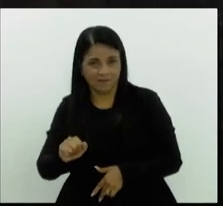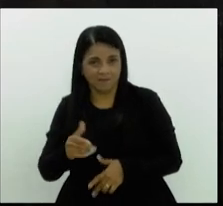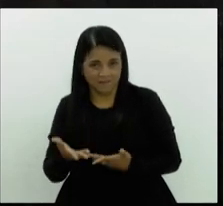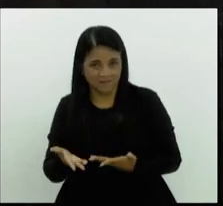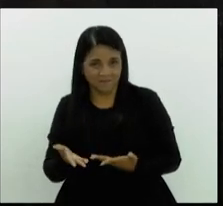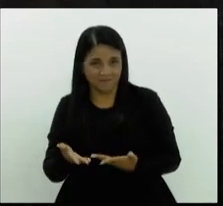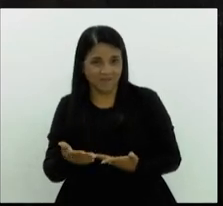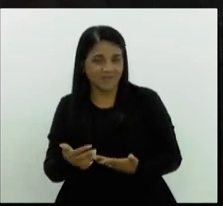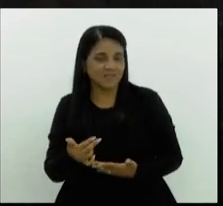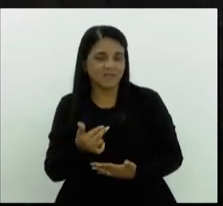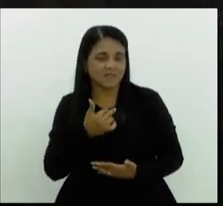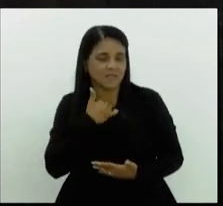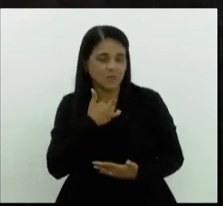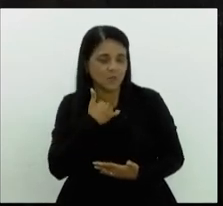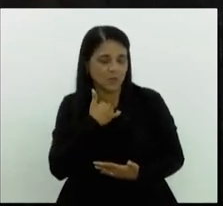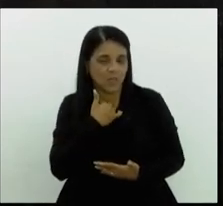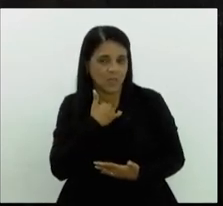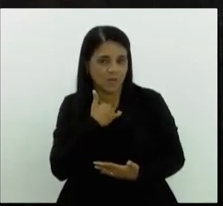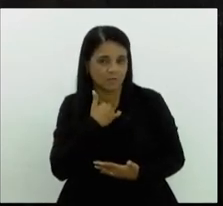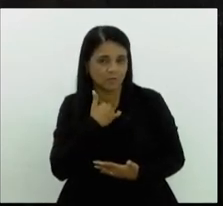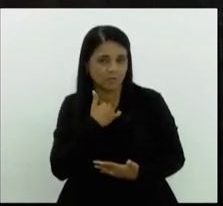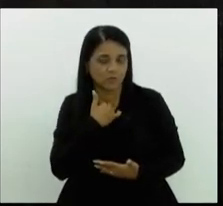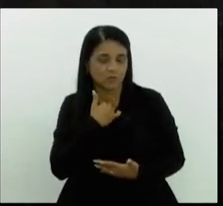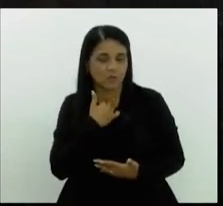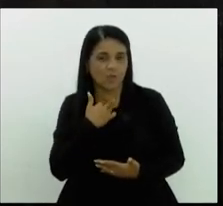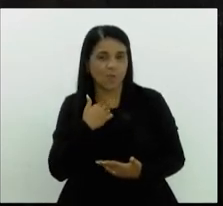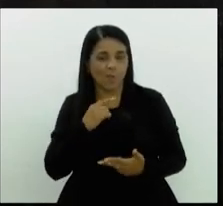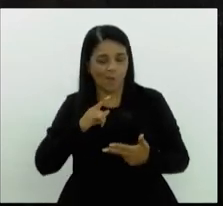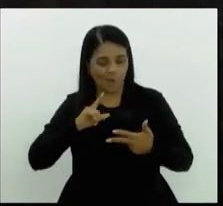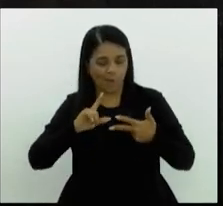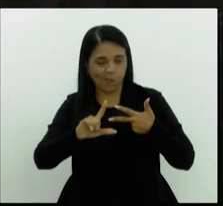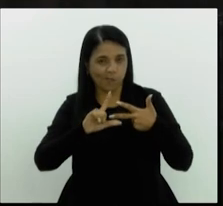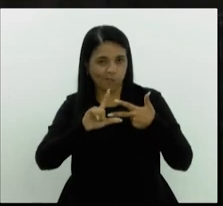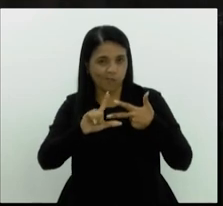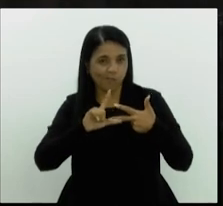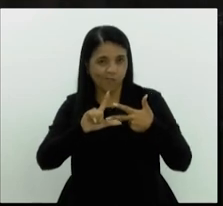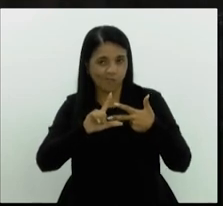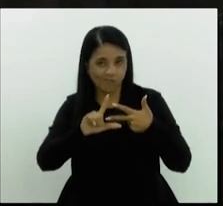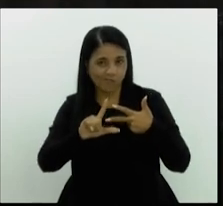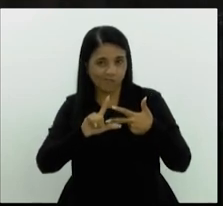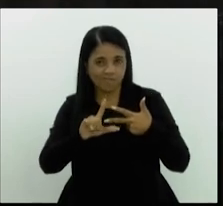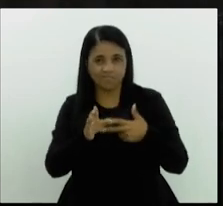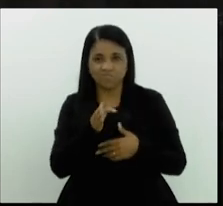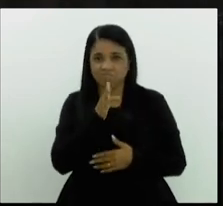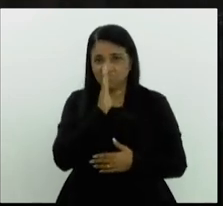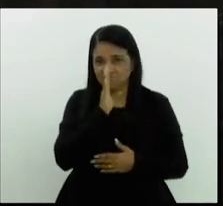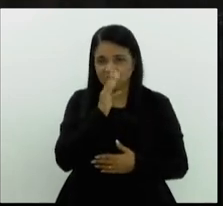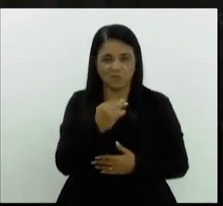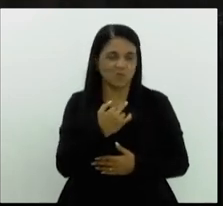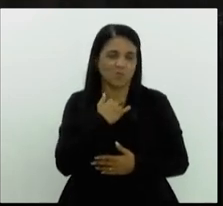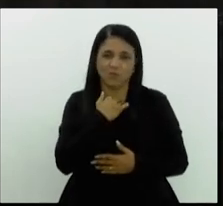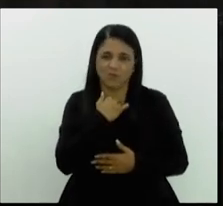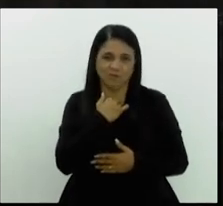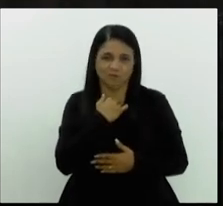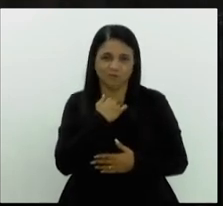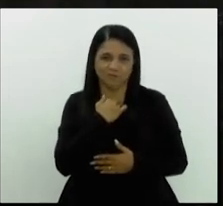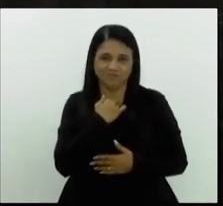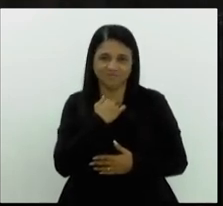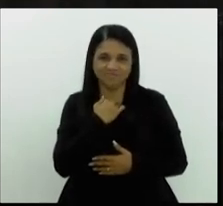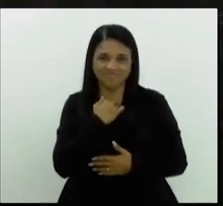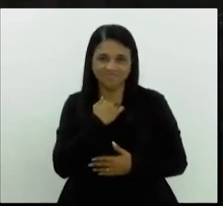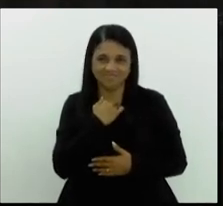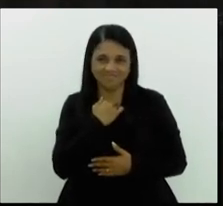nós não podemos, como poder legislativo do Estado, permanecer silenciosos, omissos,